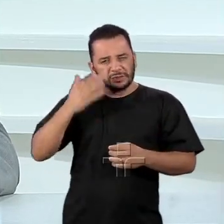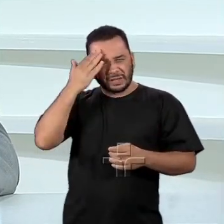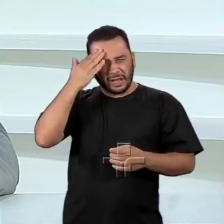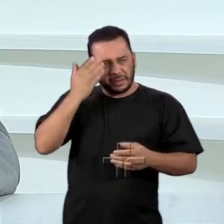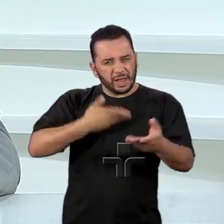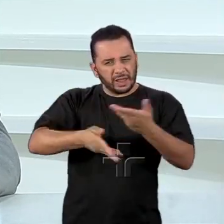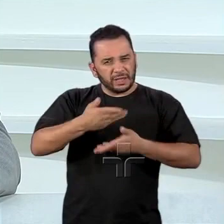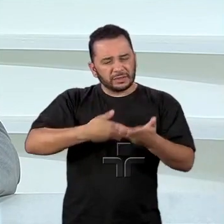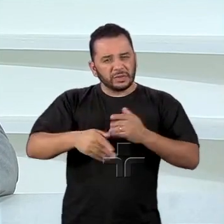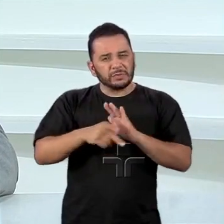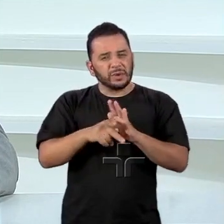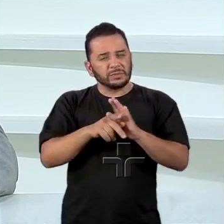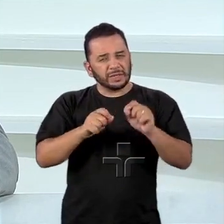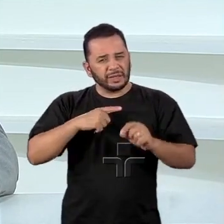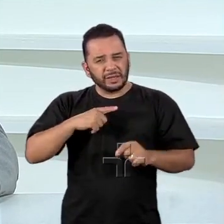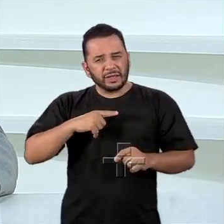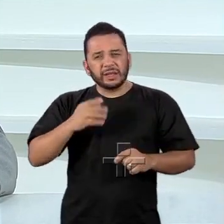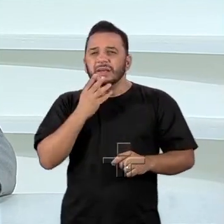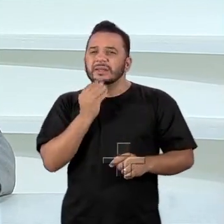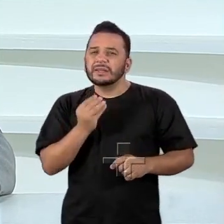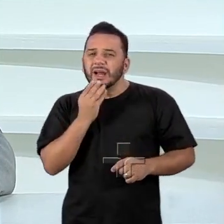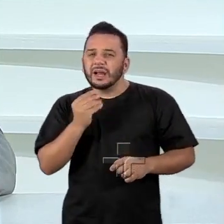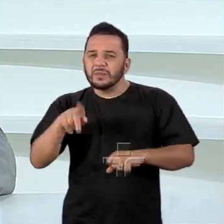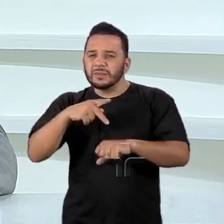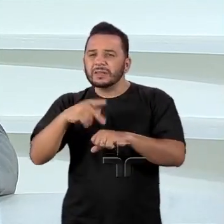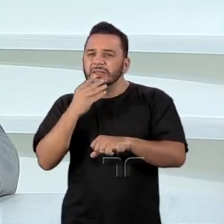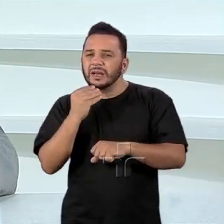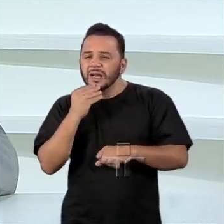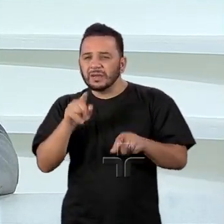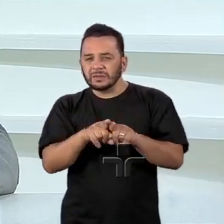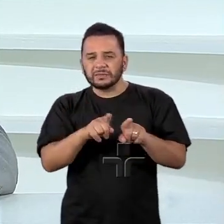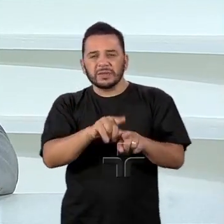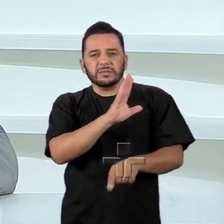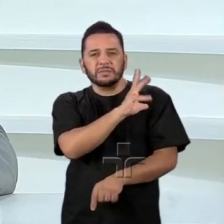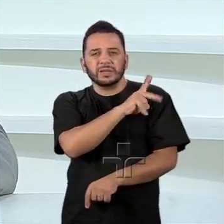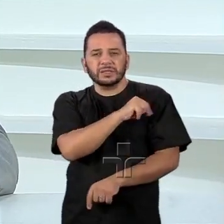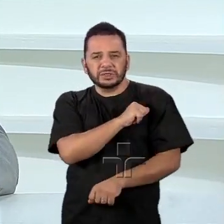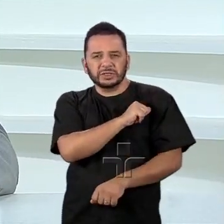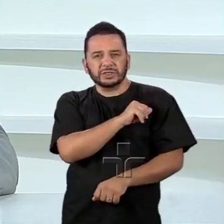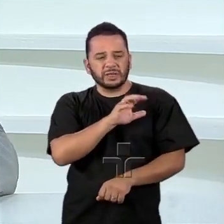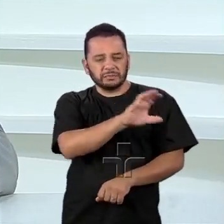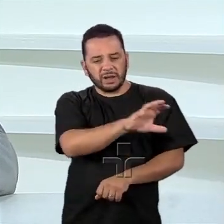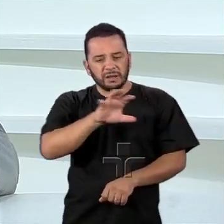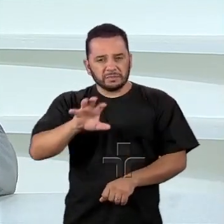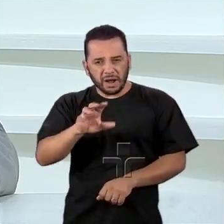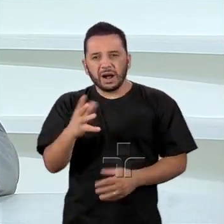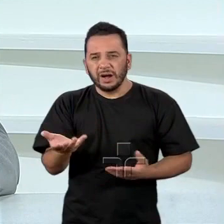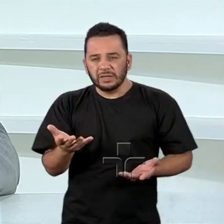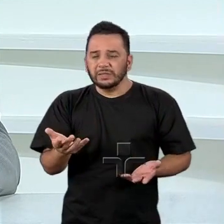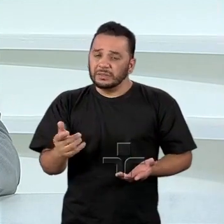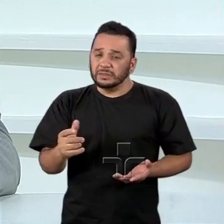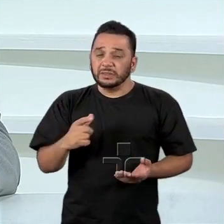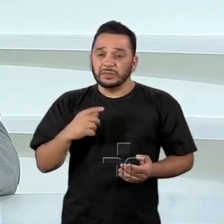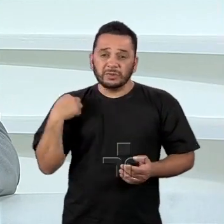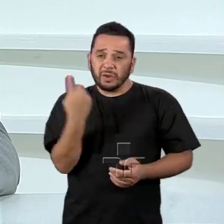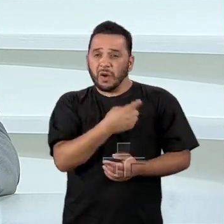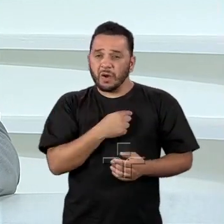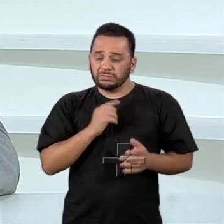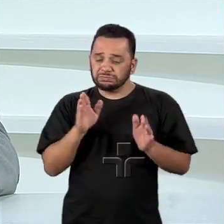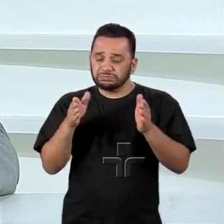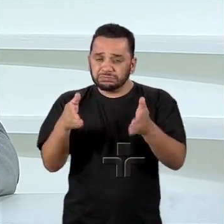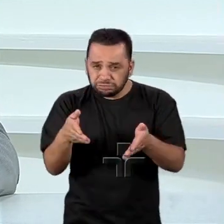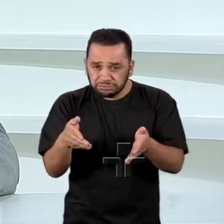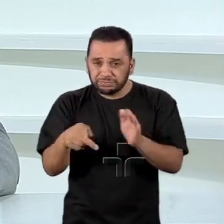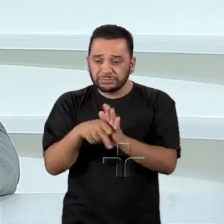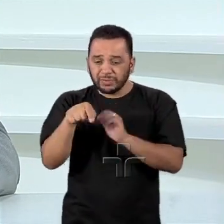claramente pender mais para o lado dos interesses israelenses, até com o simbólico movimento da